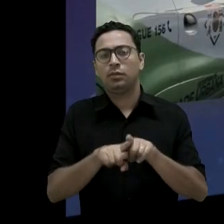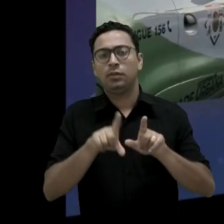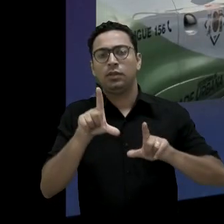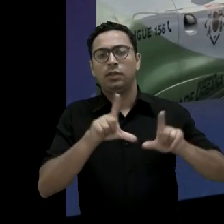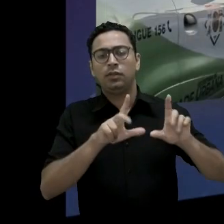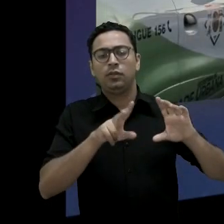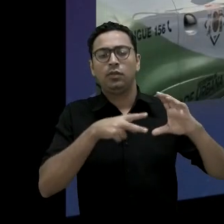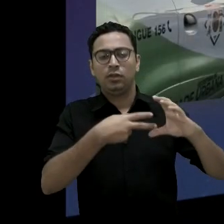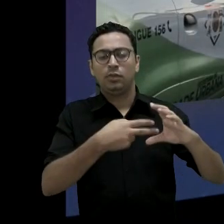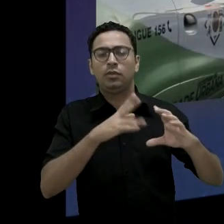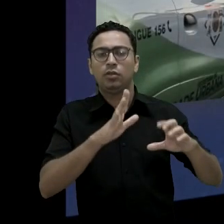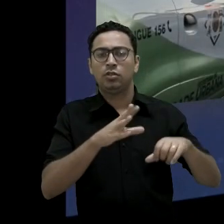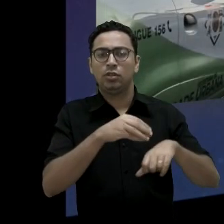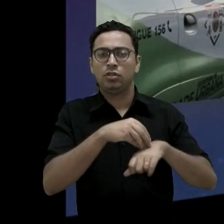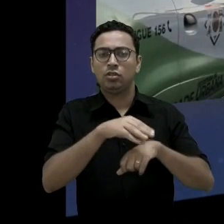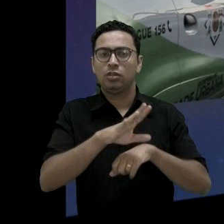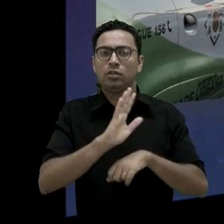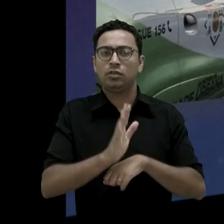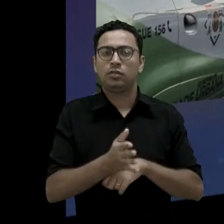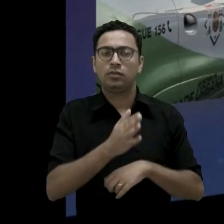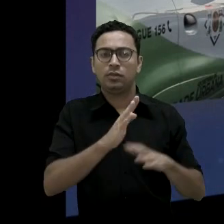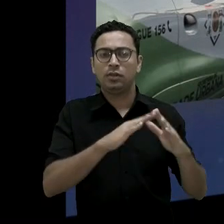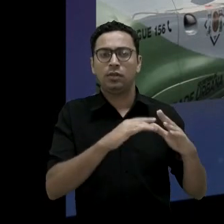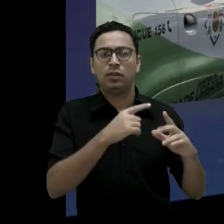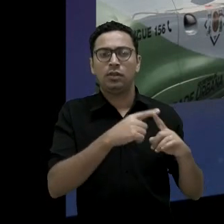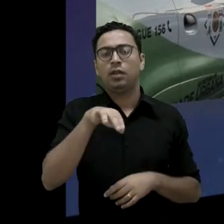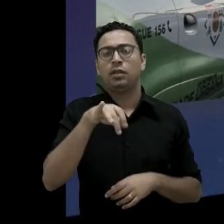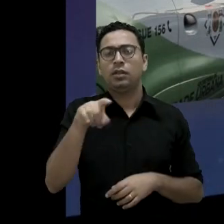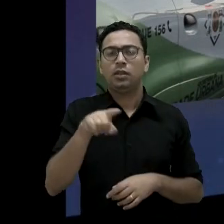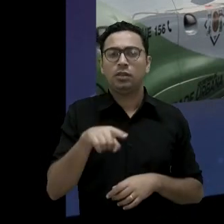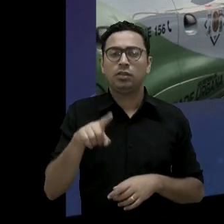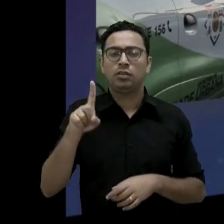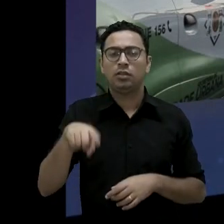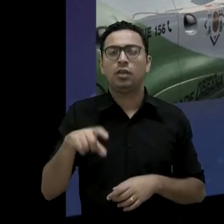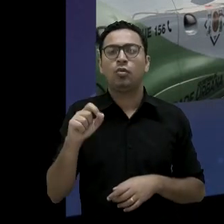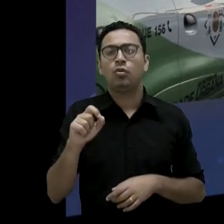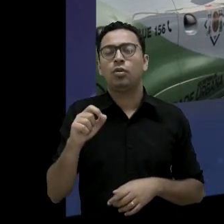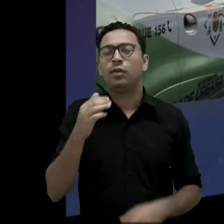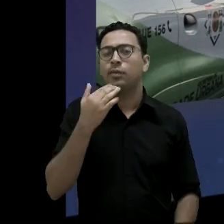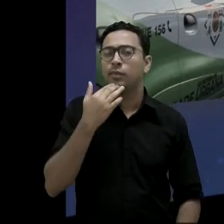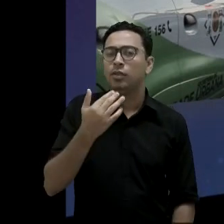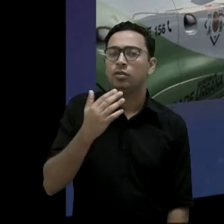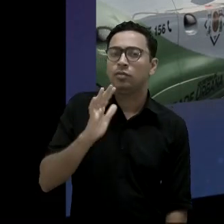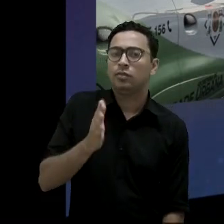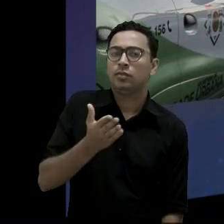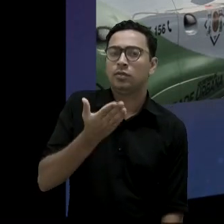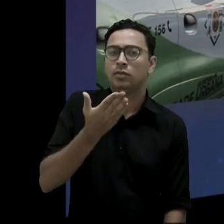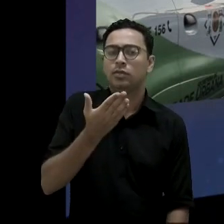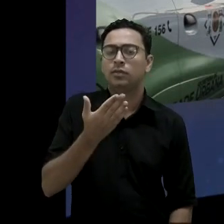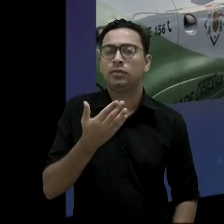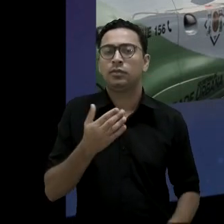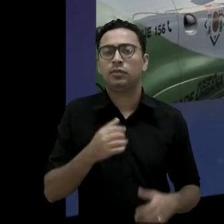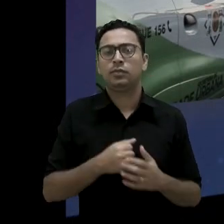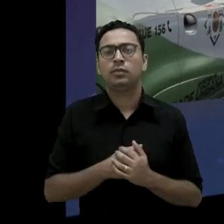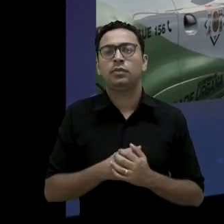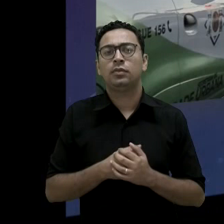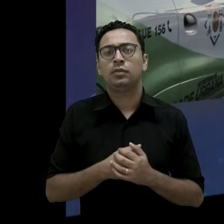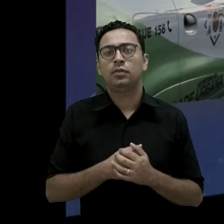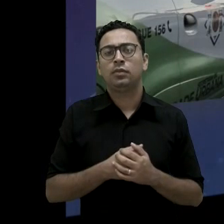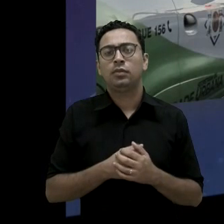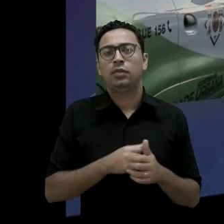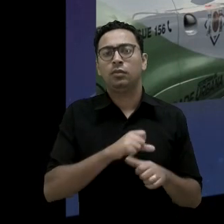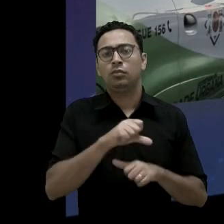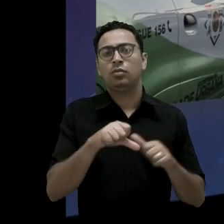Aí uma indicação de um colega lá da Igreja Matriz Nossa Senhora Aparecida, ele sugeriu então a conversão livre à